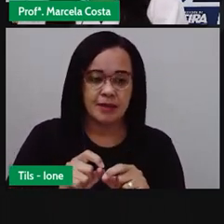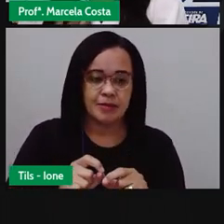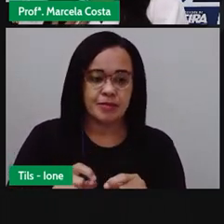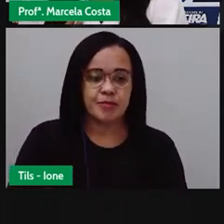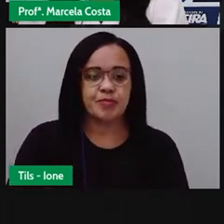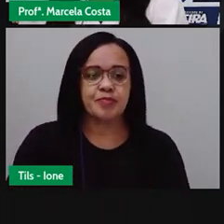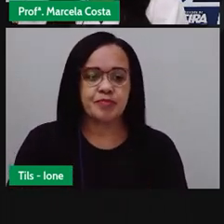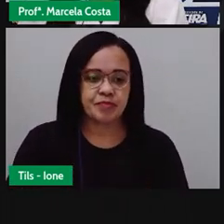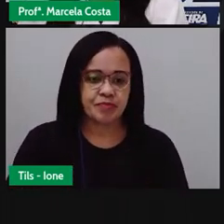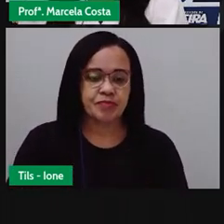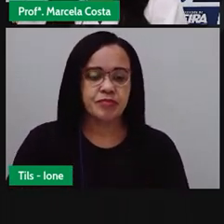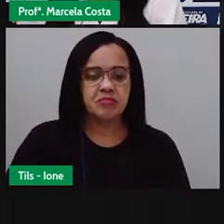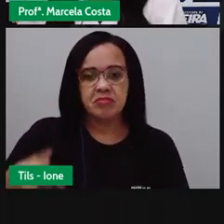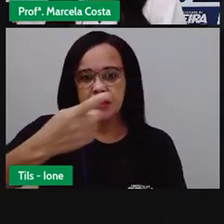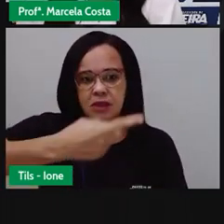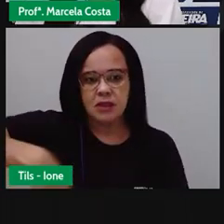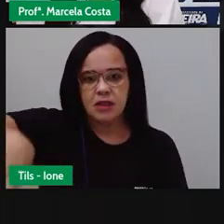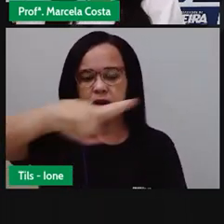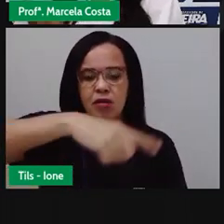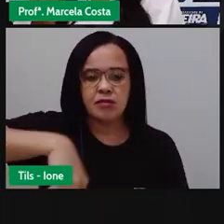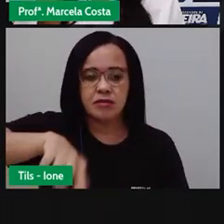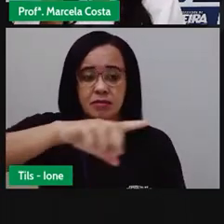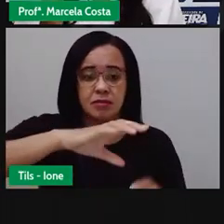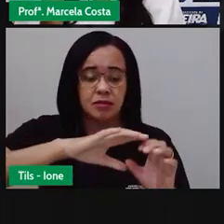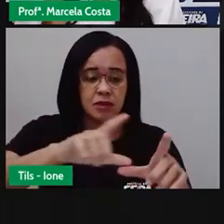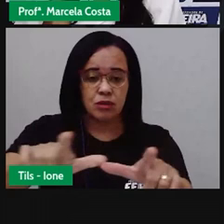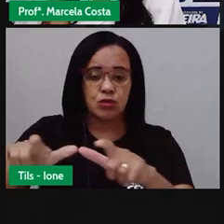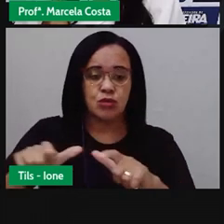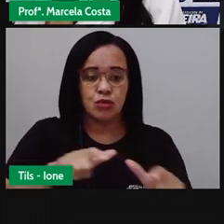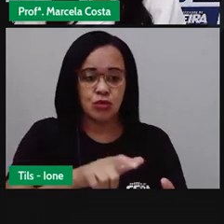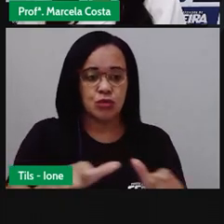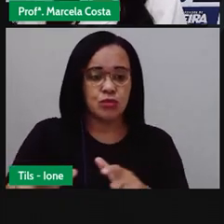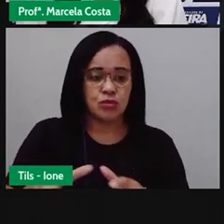por esse ambiente. Então, vamos lá.